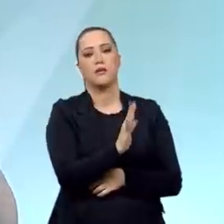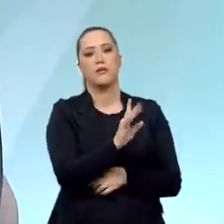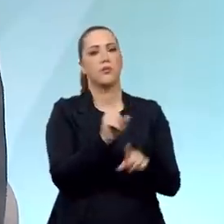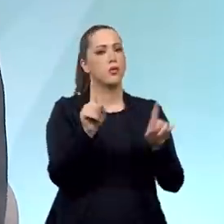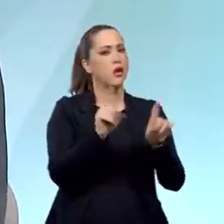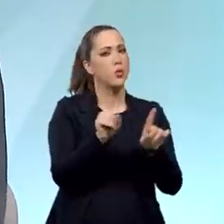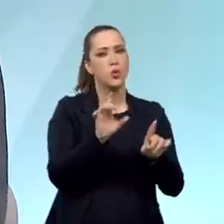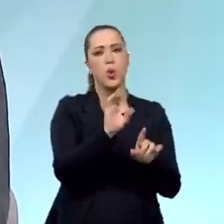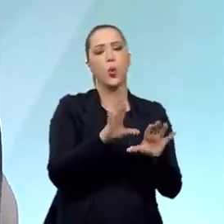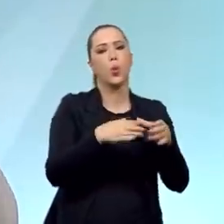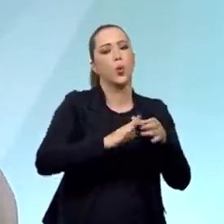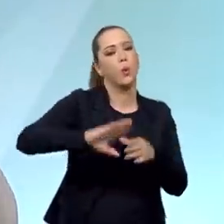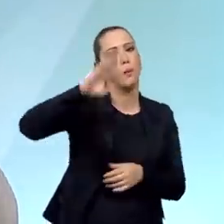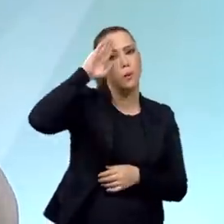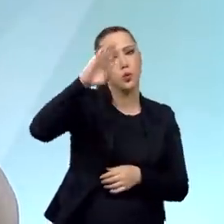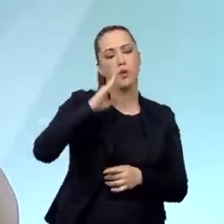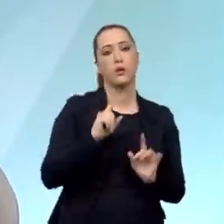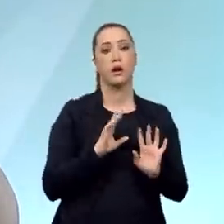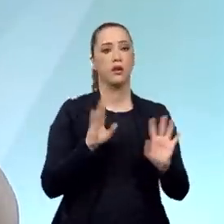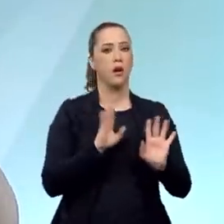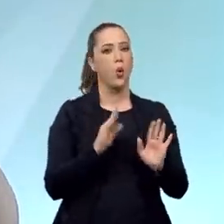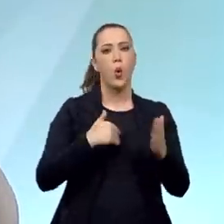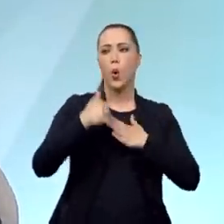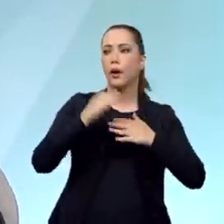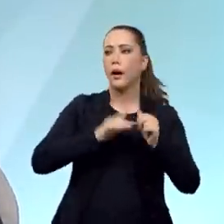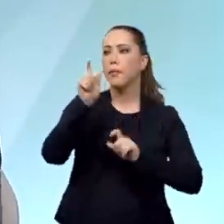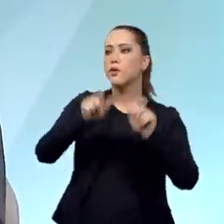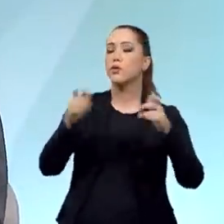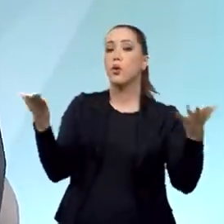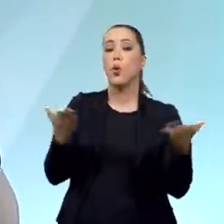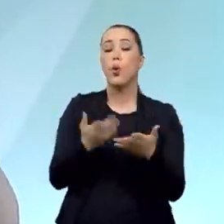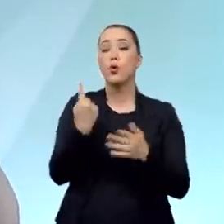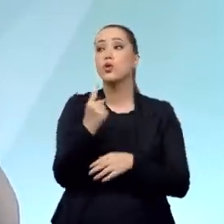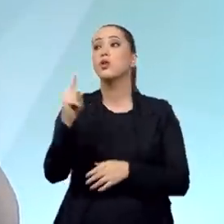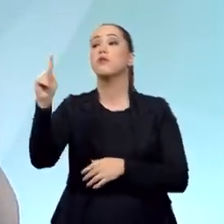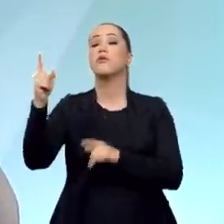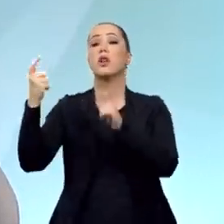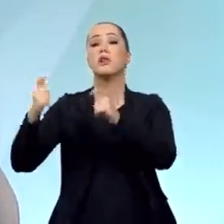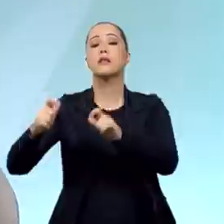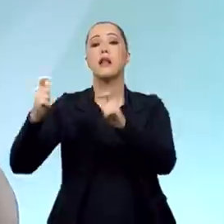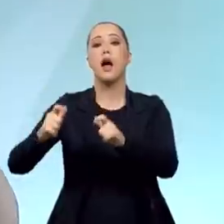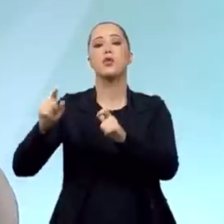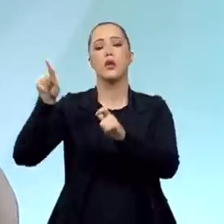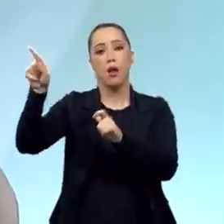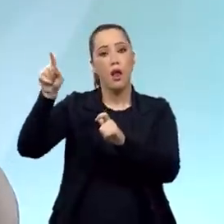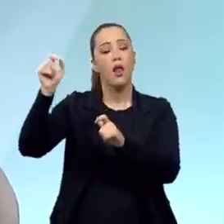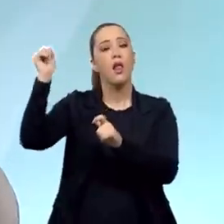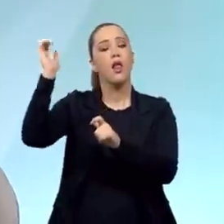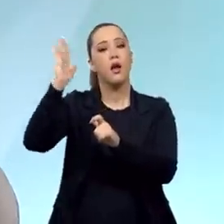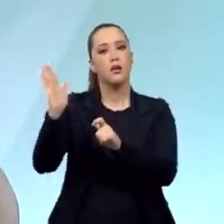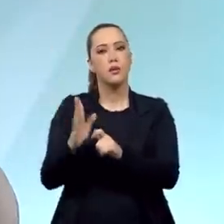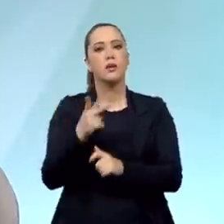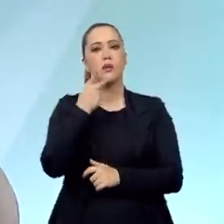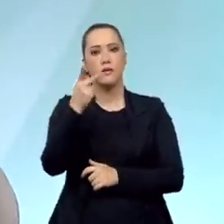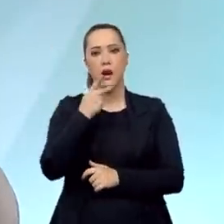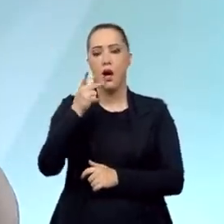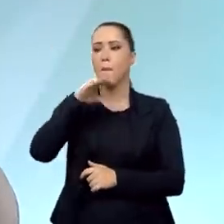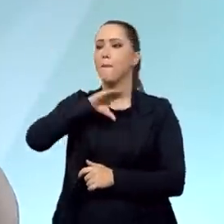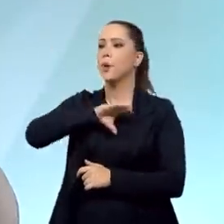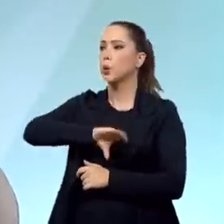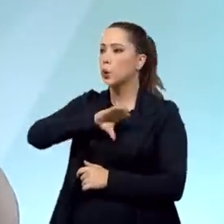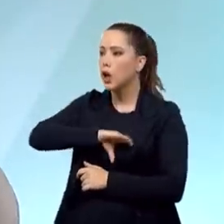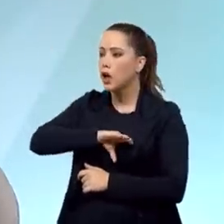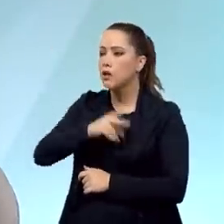não só os pracinhas, qualquer brasileiro que for hoje numa cidade como Gádio Montano, Montese, se ele falar o português, se expressar em